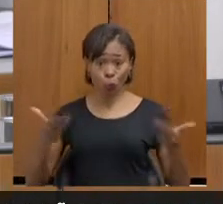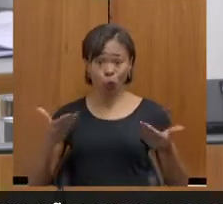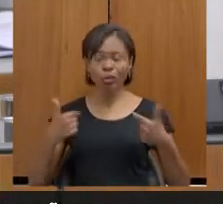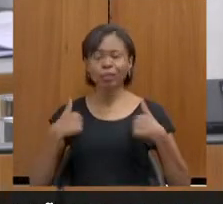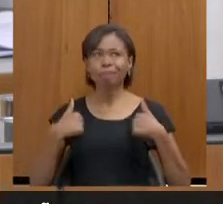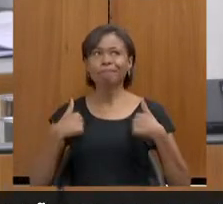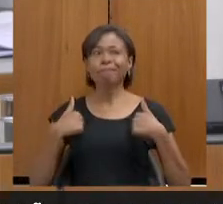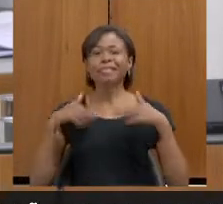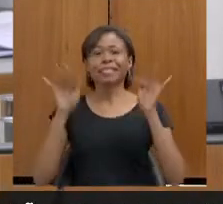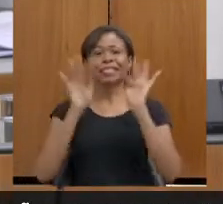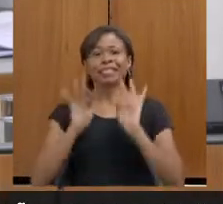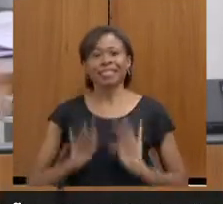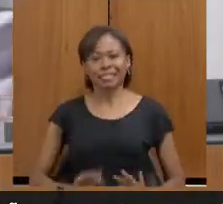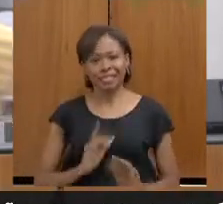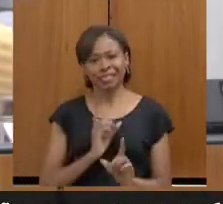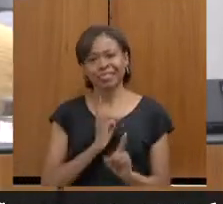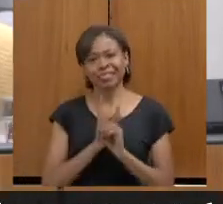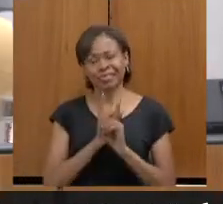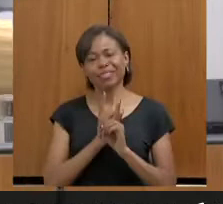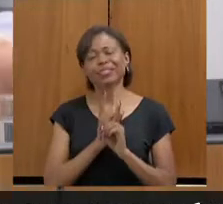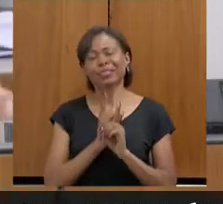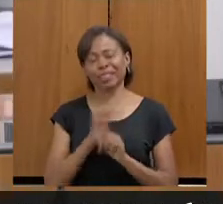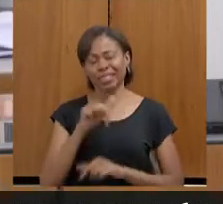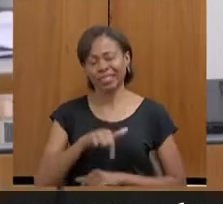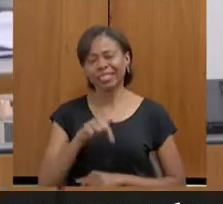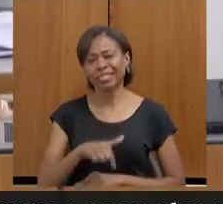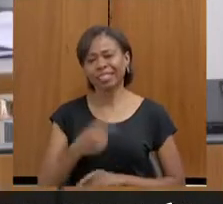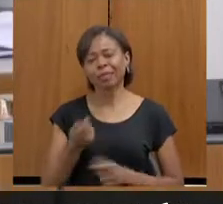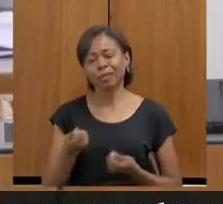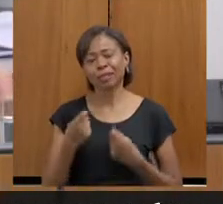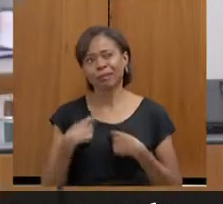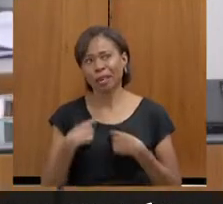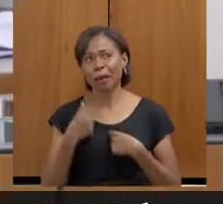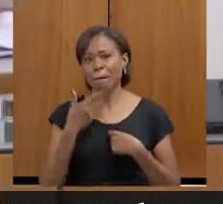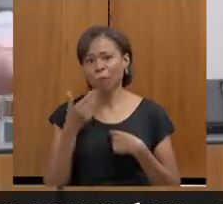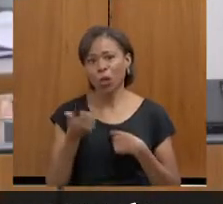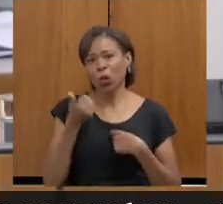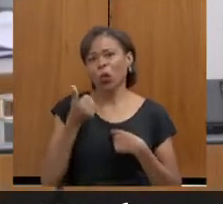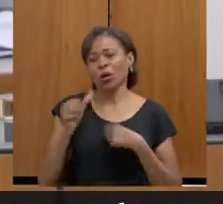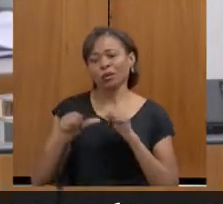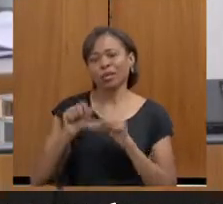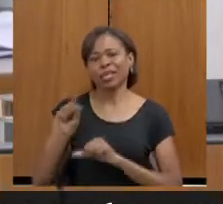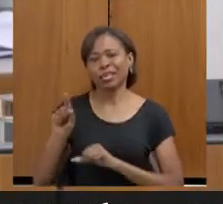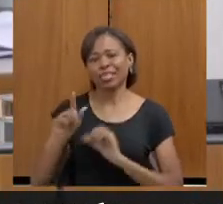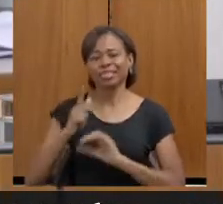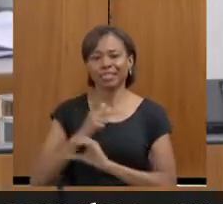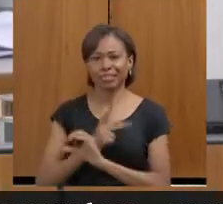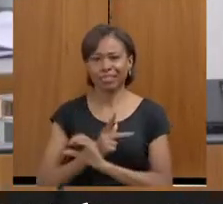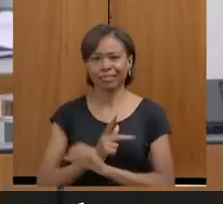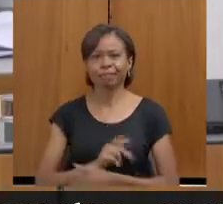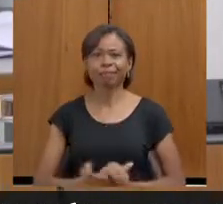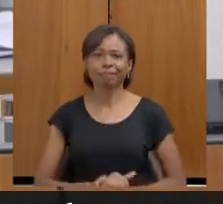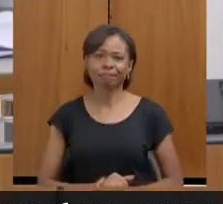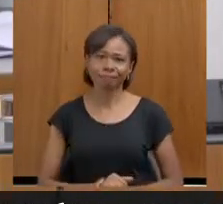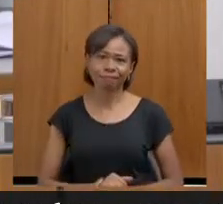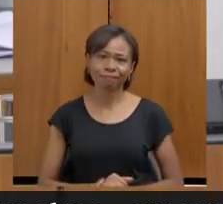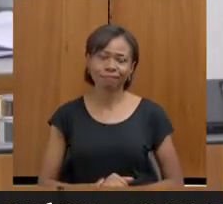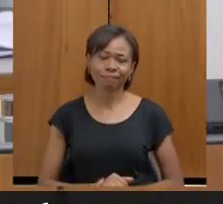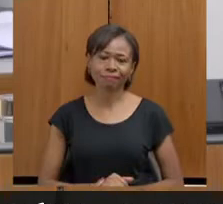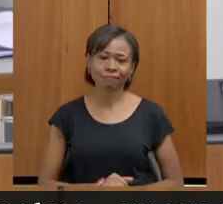nosso encontro, que é para melhorar isso lá na nossa Polícia Civil. Pode passar, eu já vou caminhando quase para o finalzinho.